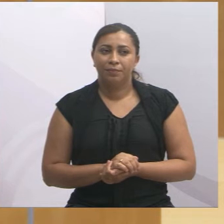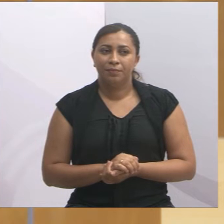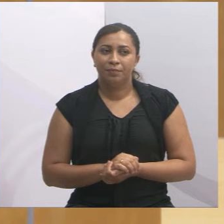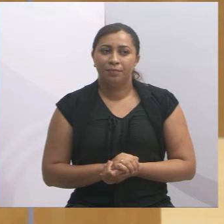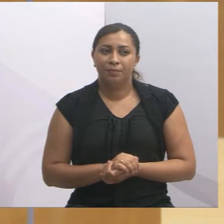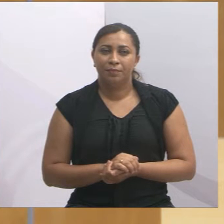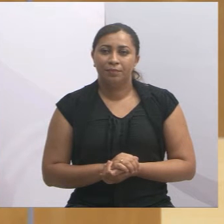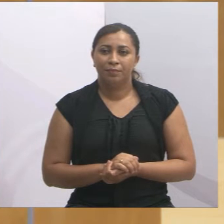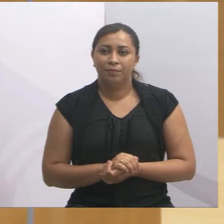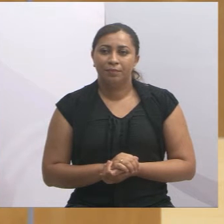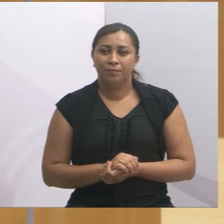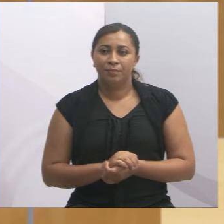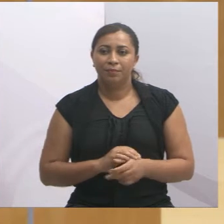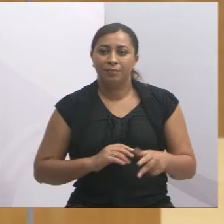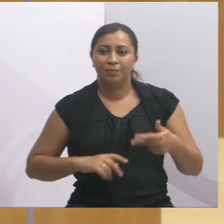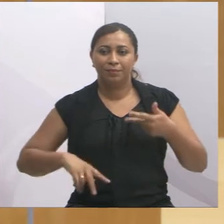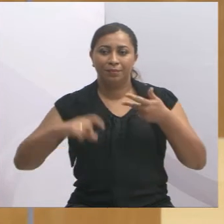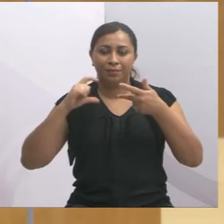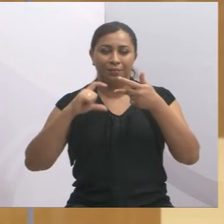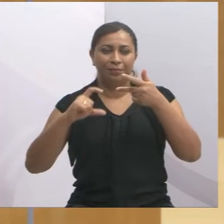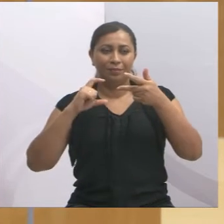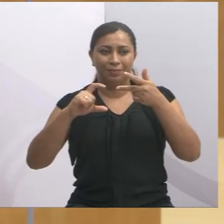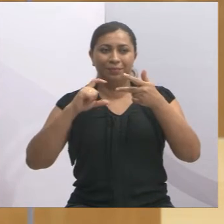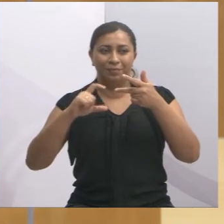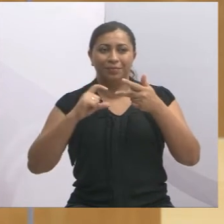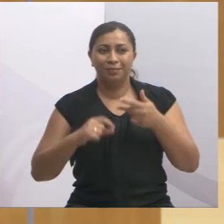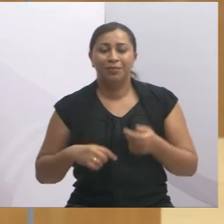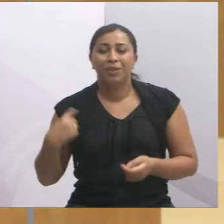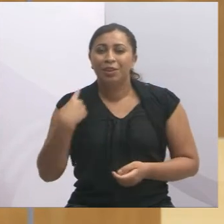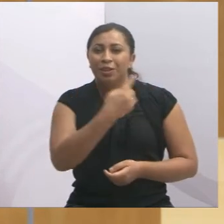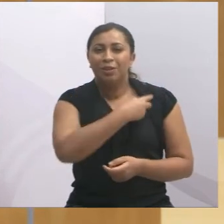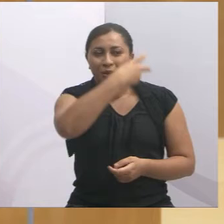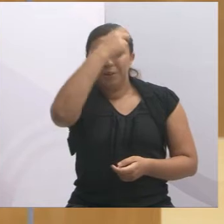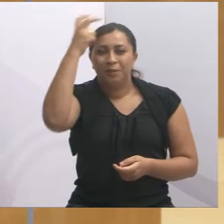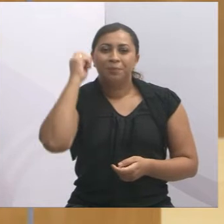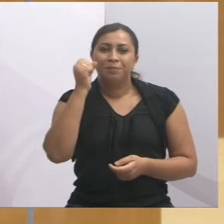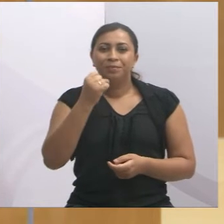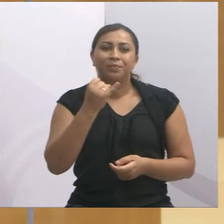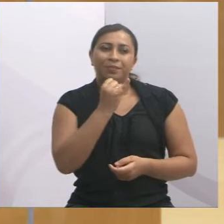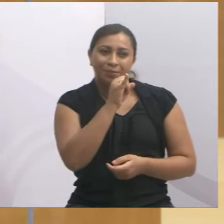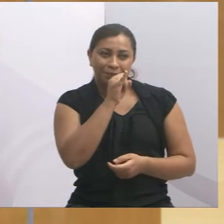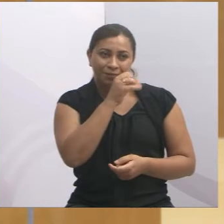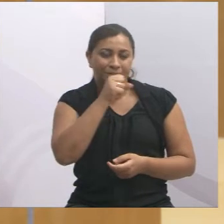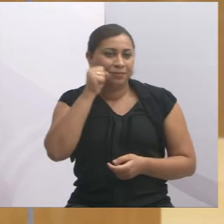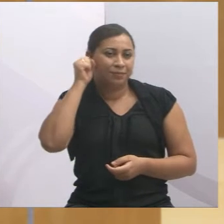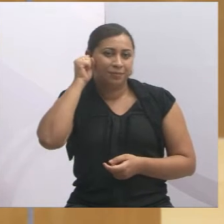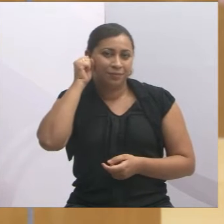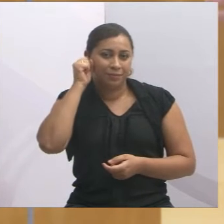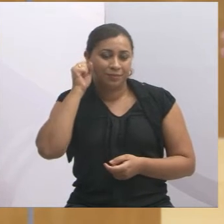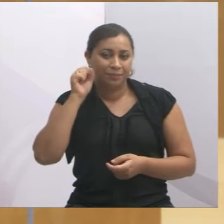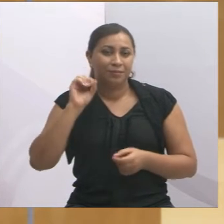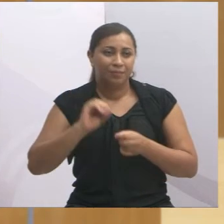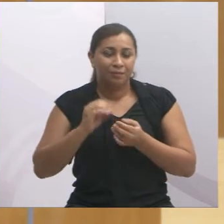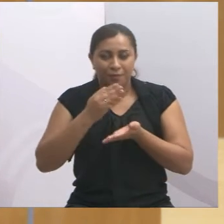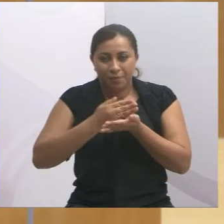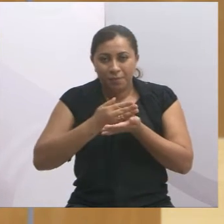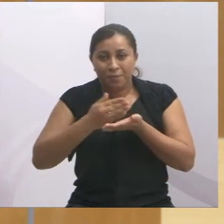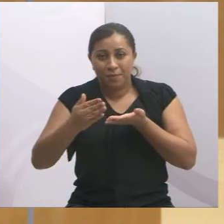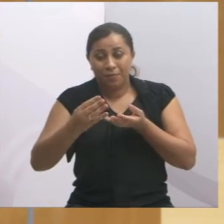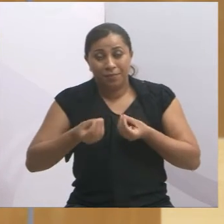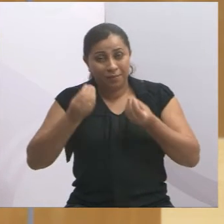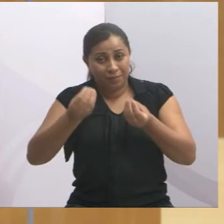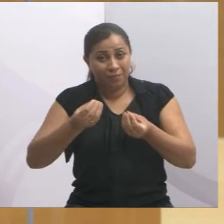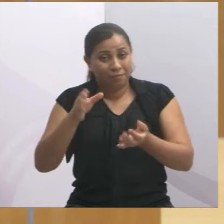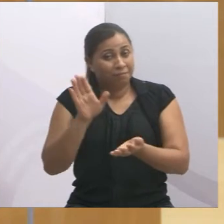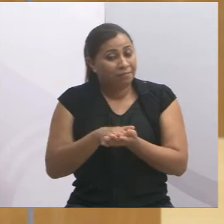que faz, por isso eu vou falar que, eu tenho certeza que o nosso prefeito Zé Santana, na sua parcela, ele já entregou uma jacaraí melhor para